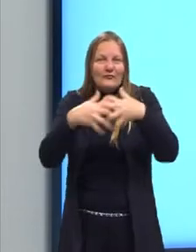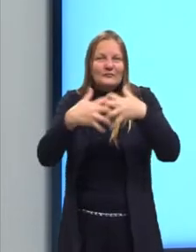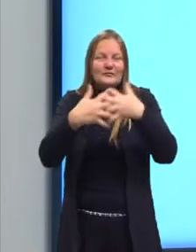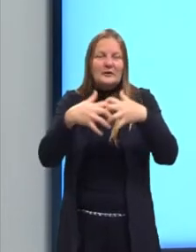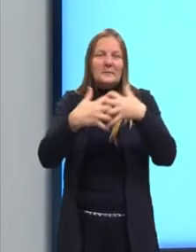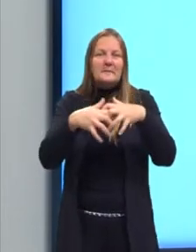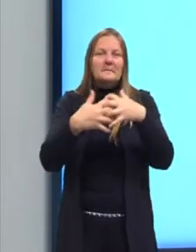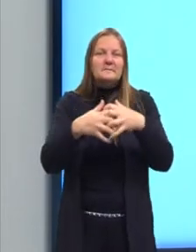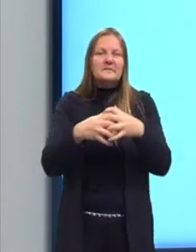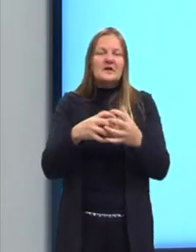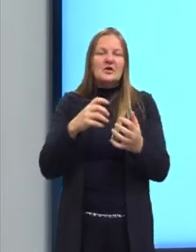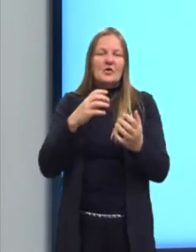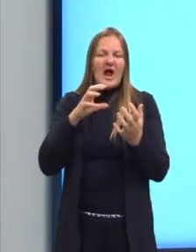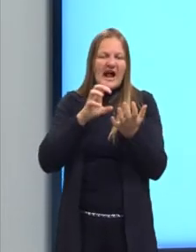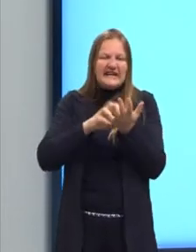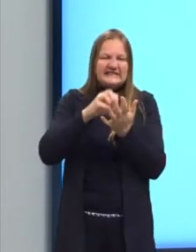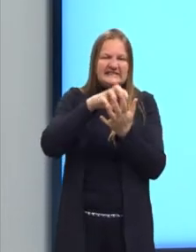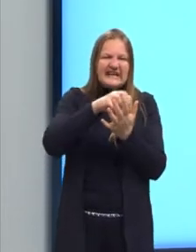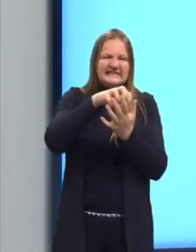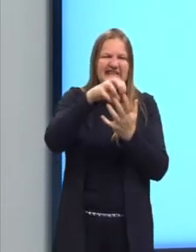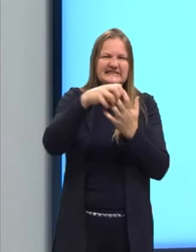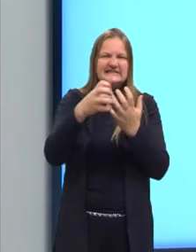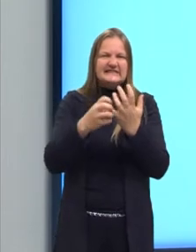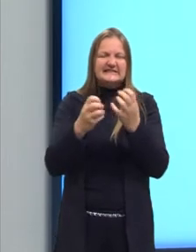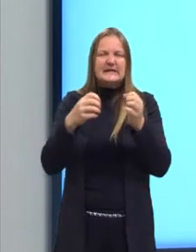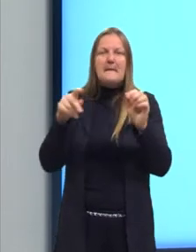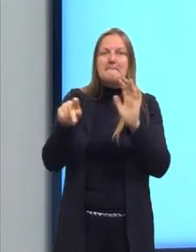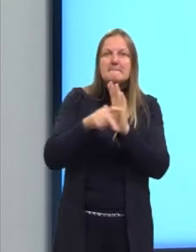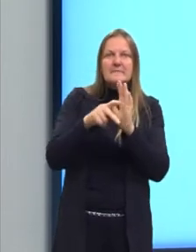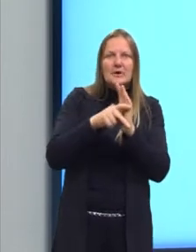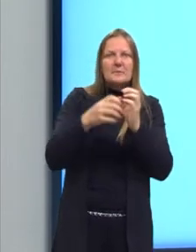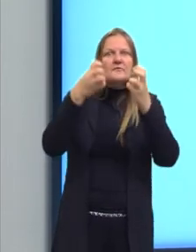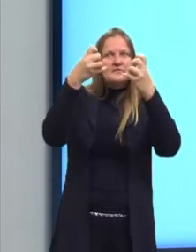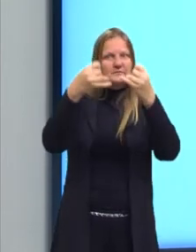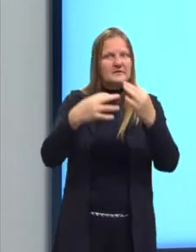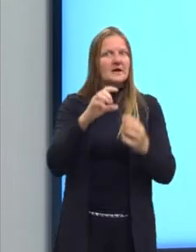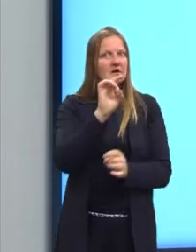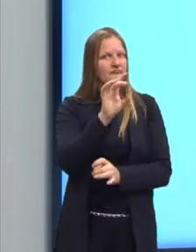canibalismo e competição, que vamos ver agora.